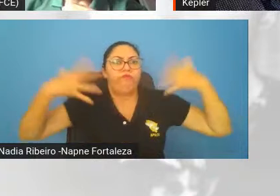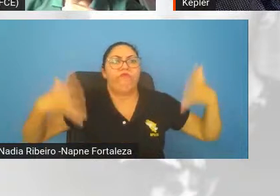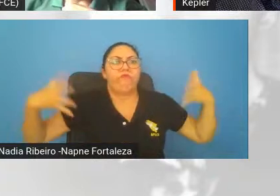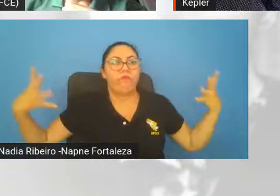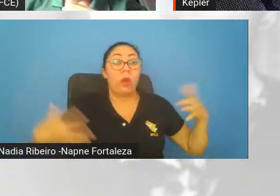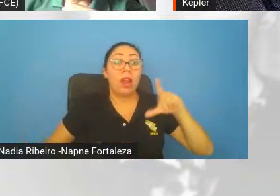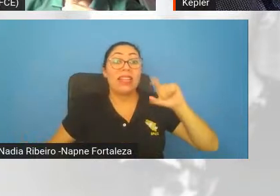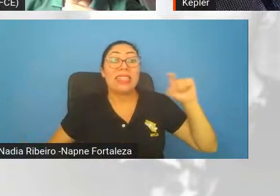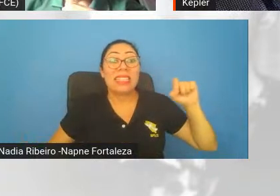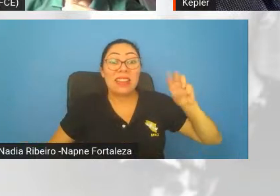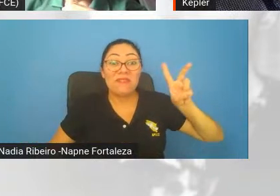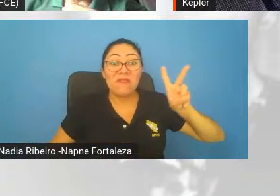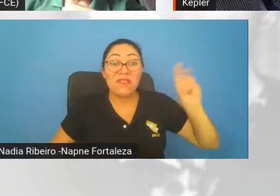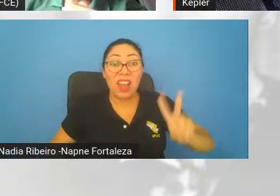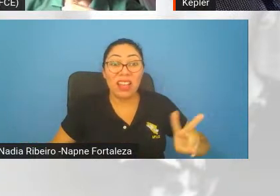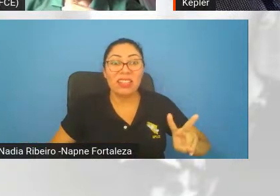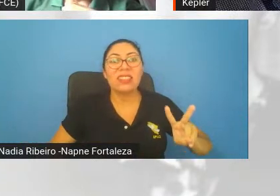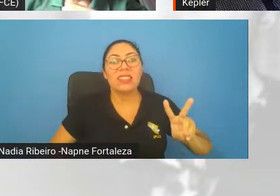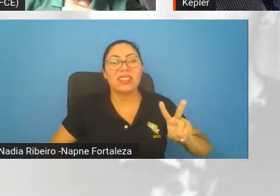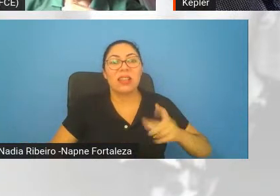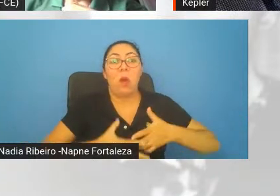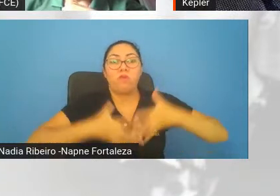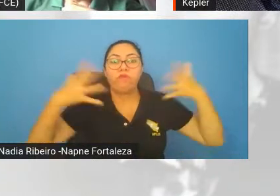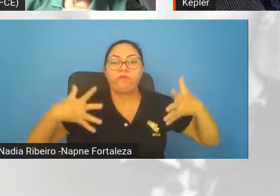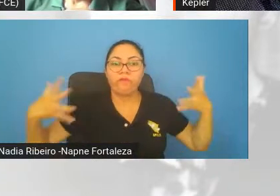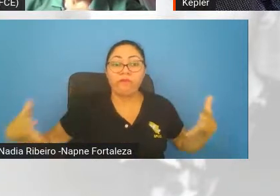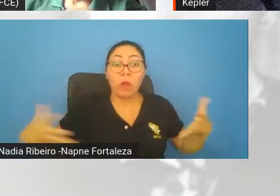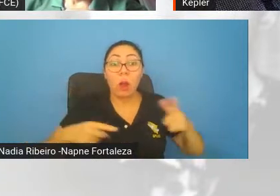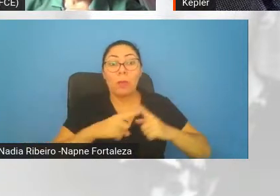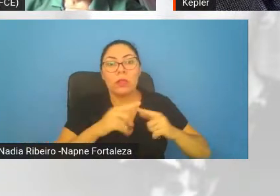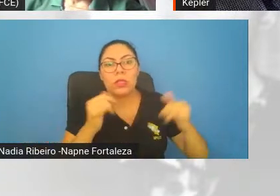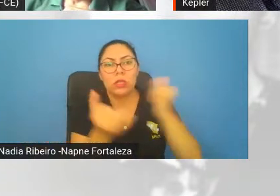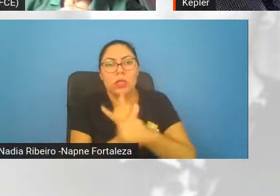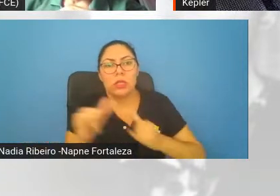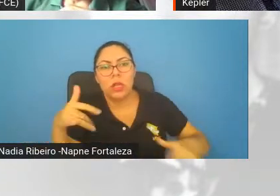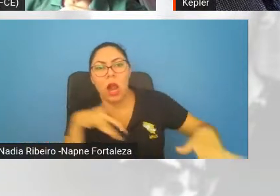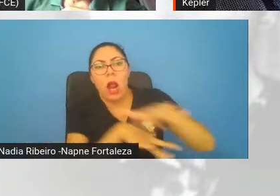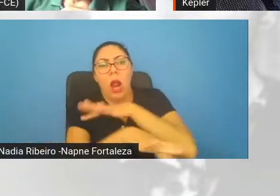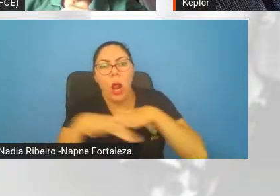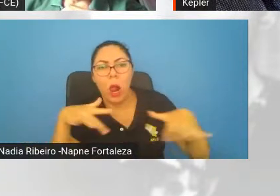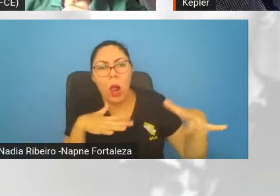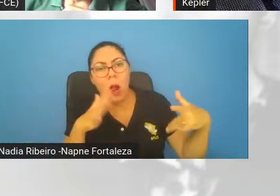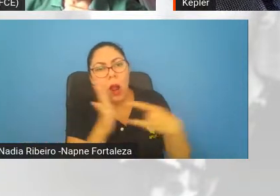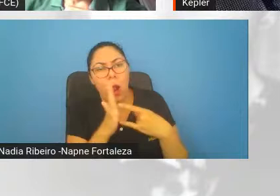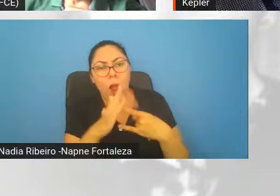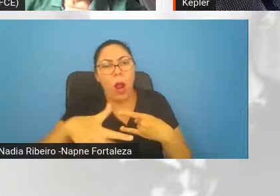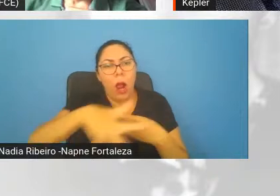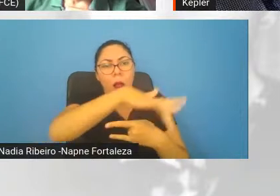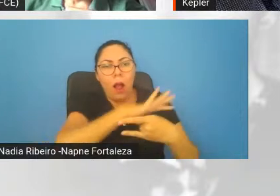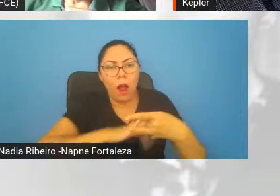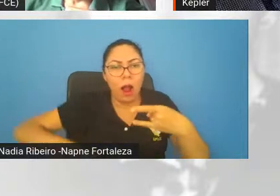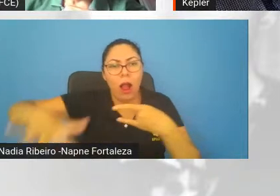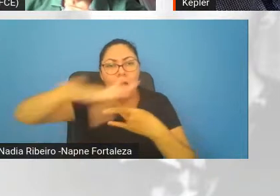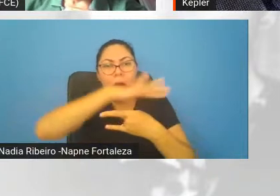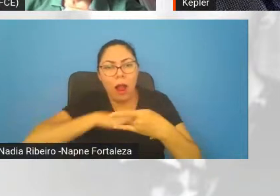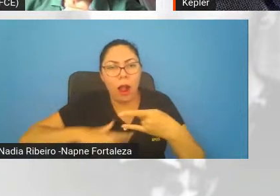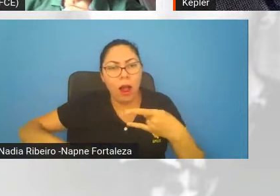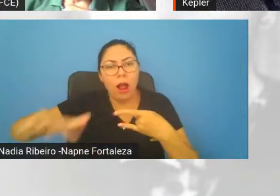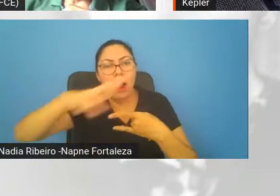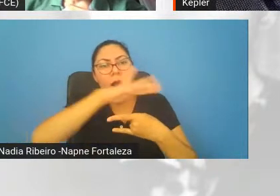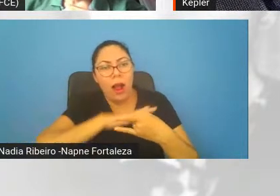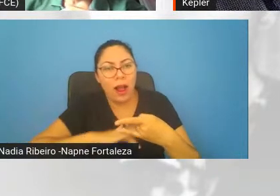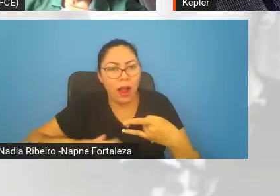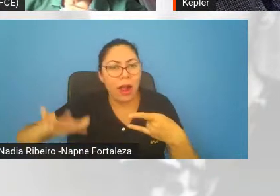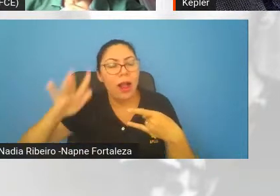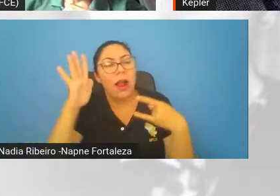realmente a energia é dominada pela parte magnética da força eletromagnética em vez da